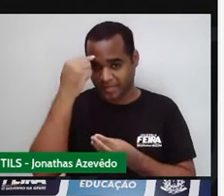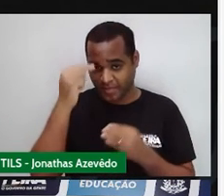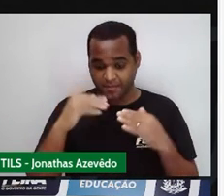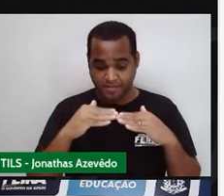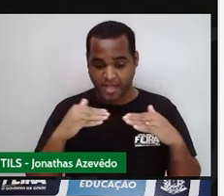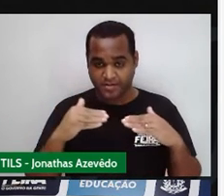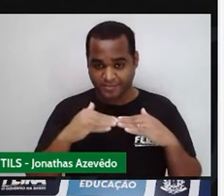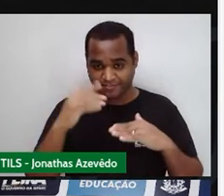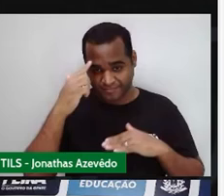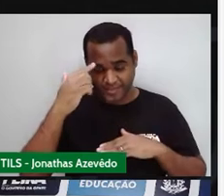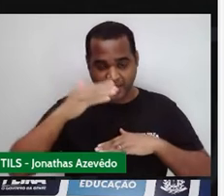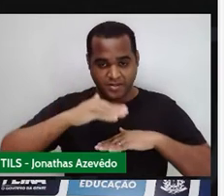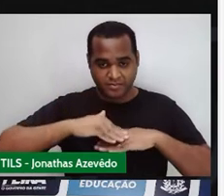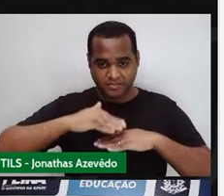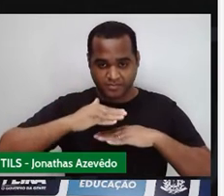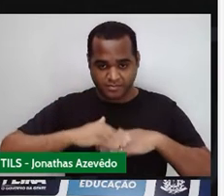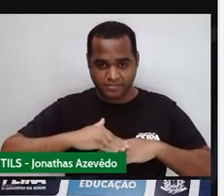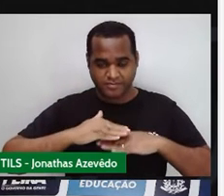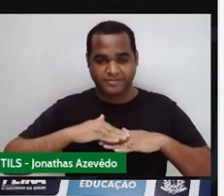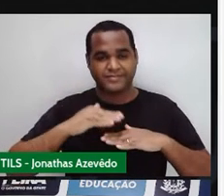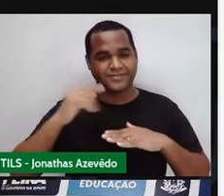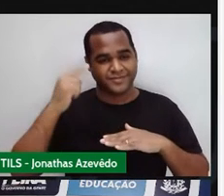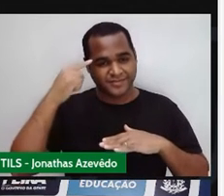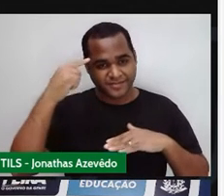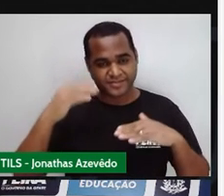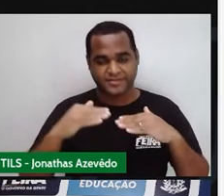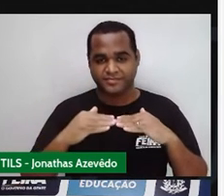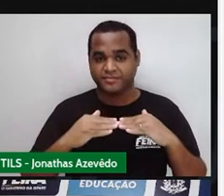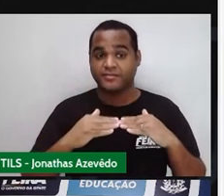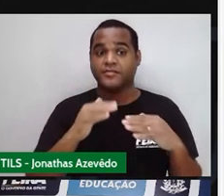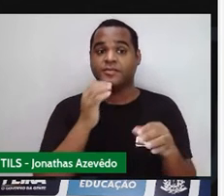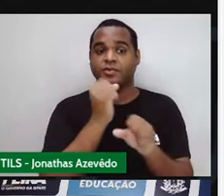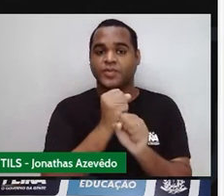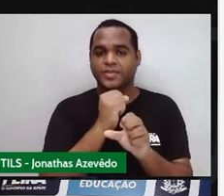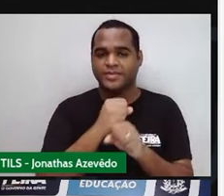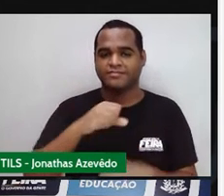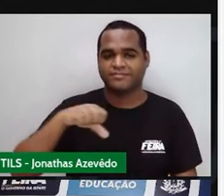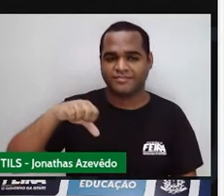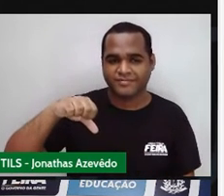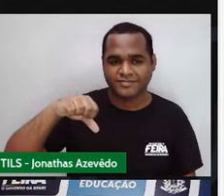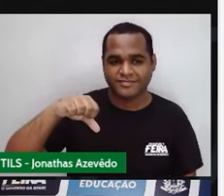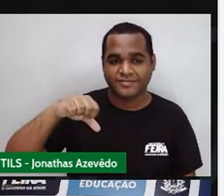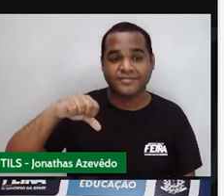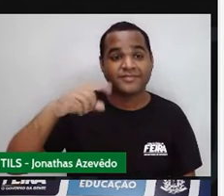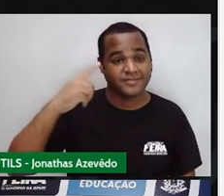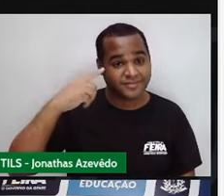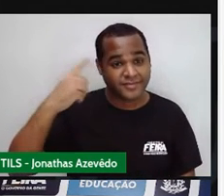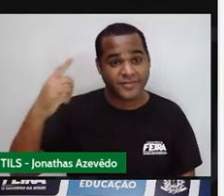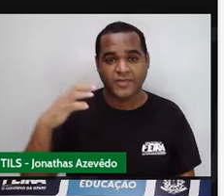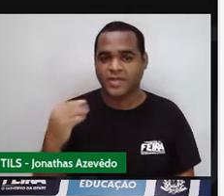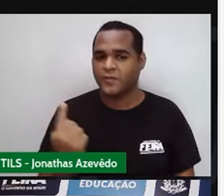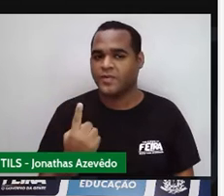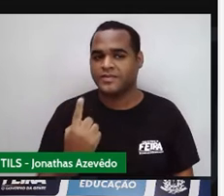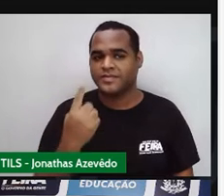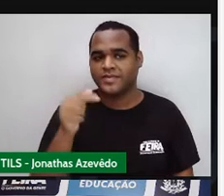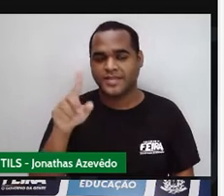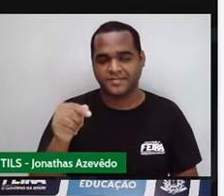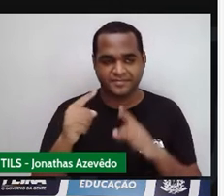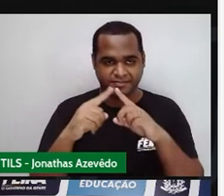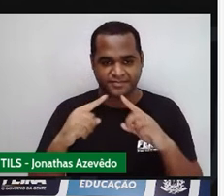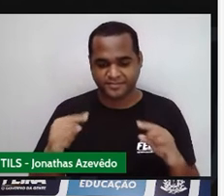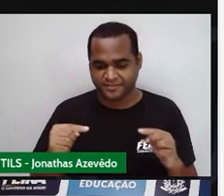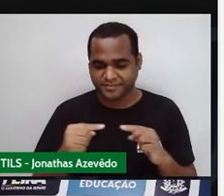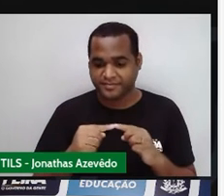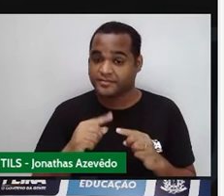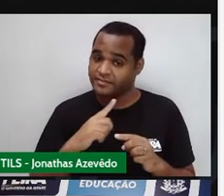apoia, né? Então esse lado aqui mede 9. E a altura desse triângulo? A altura desse triângulo,